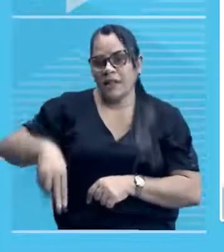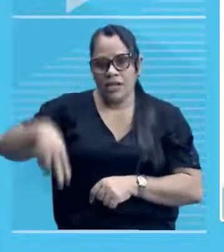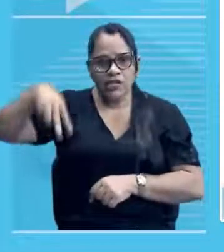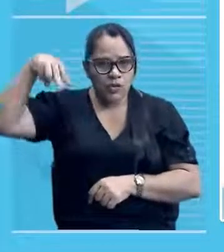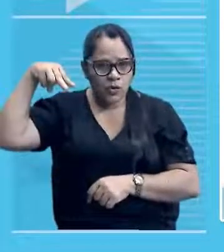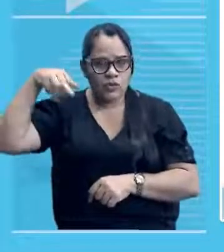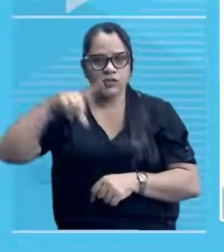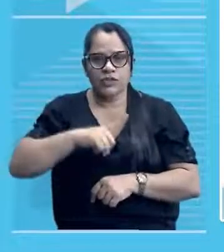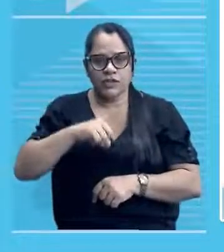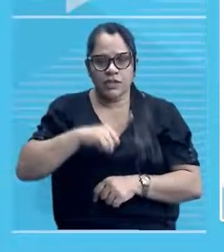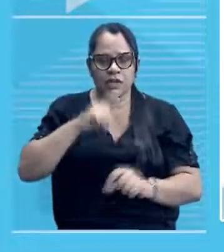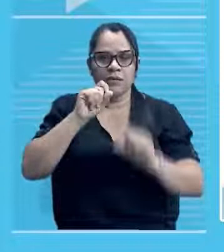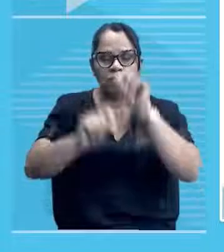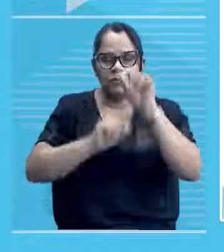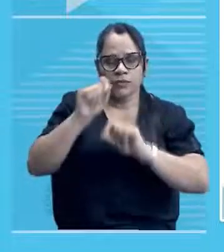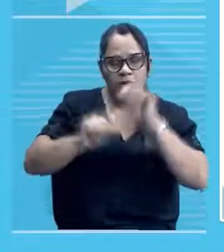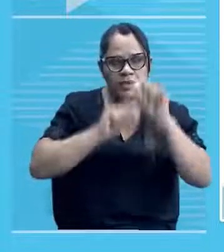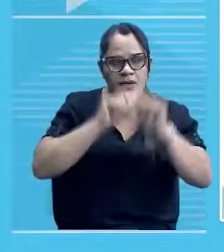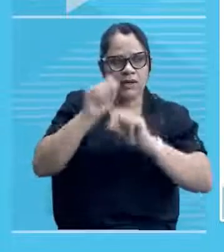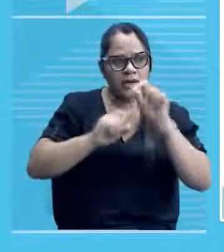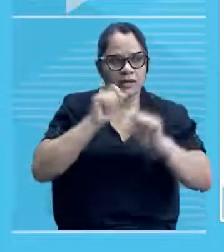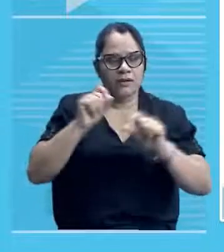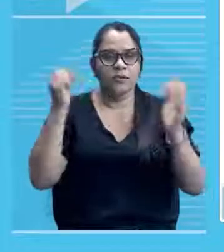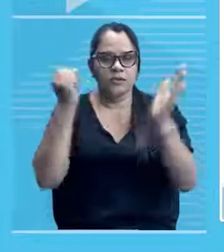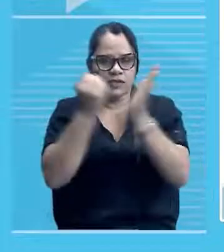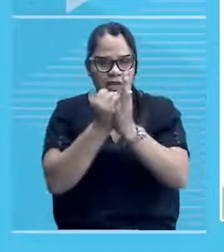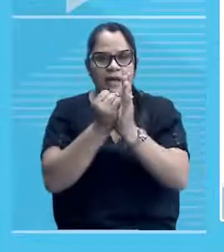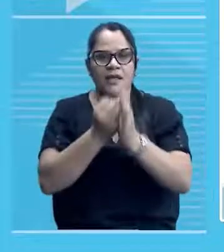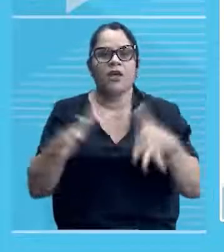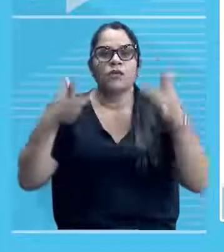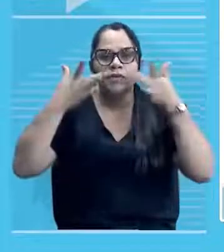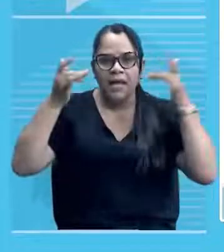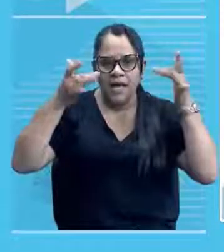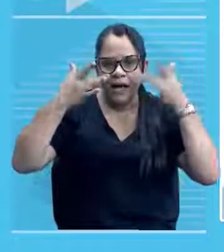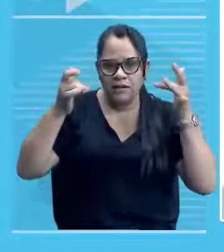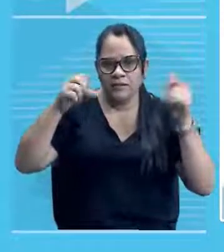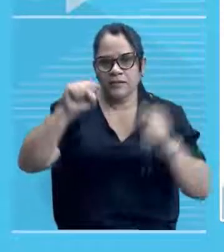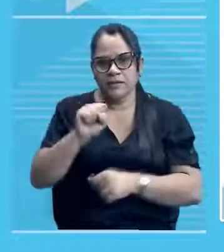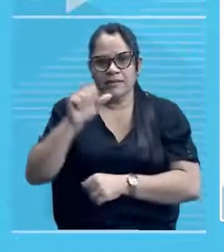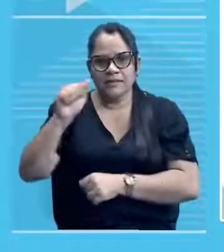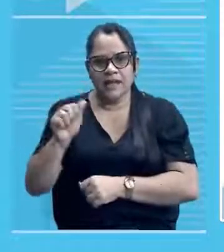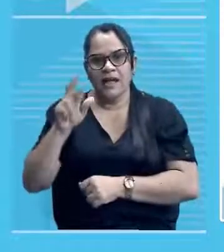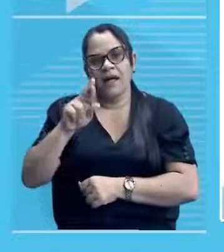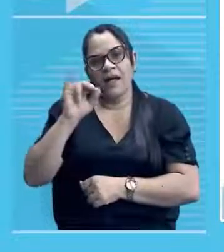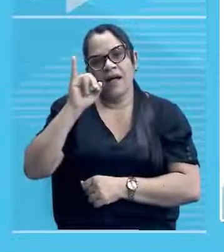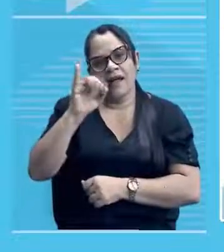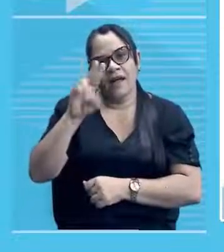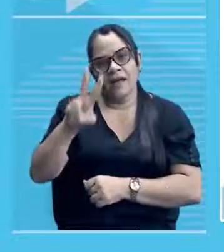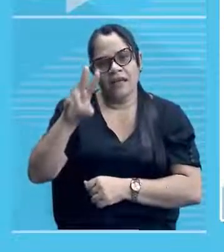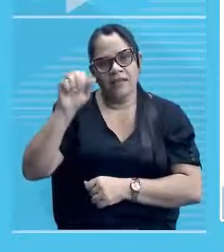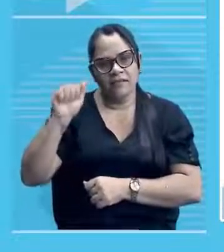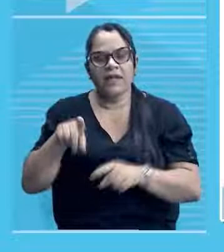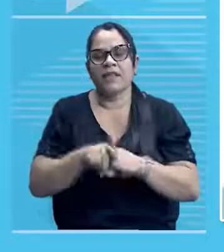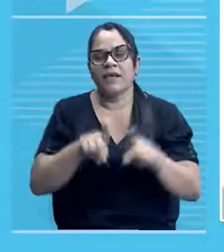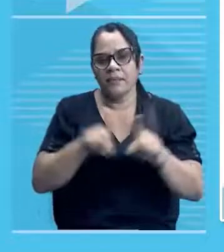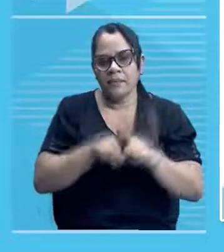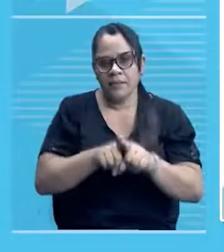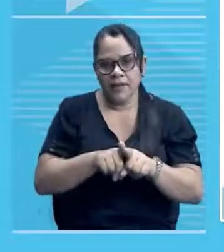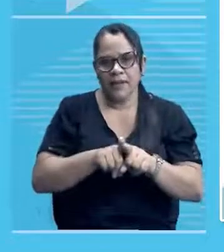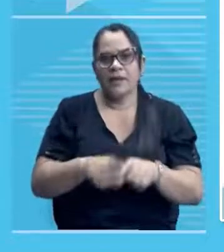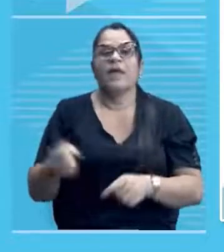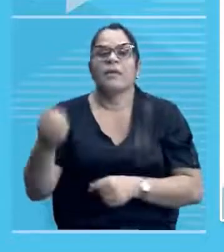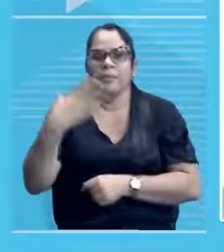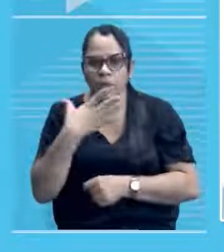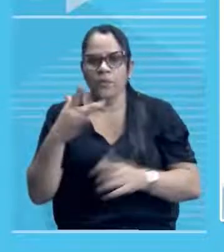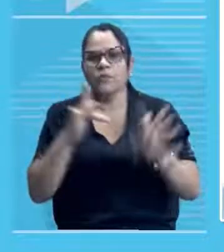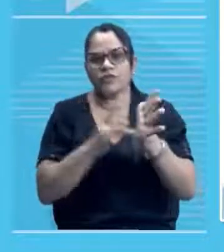em Parnaíba, né? Como destaque o Teatro Saraiva e em Bom Jesus se destaca